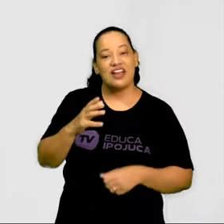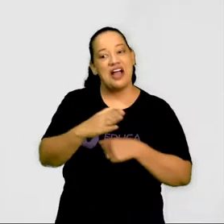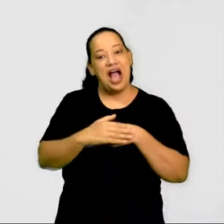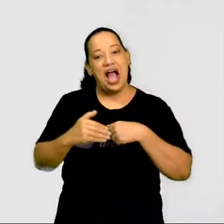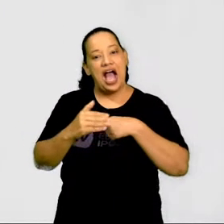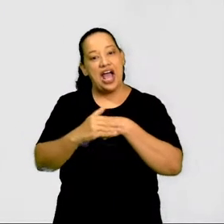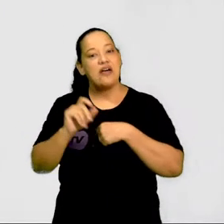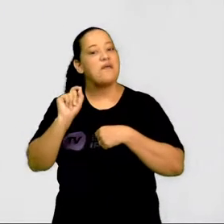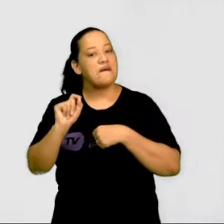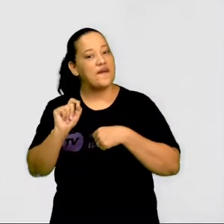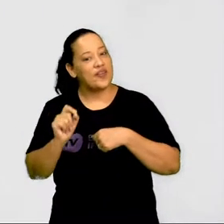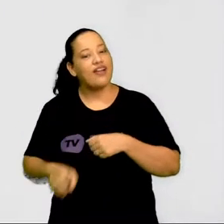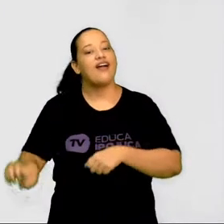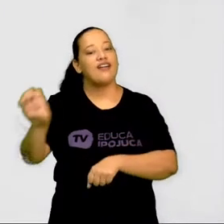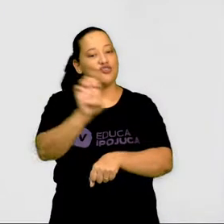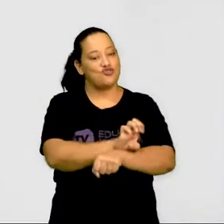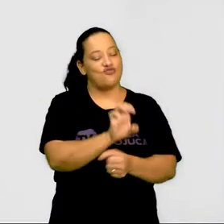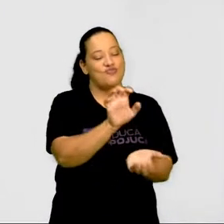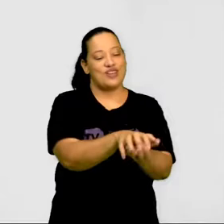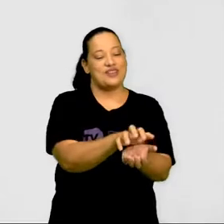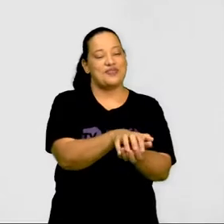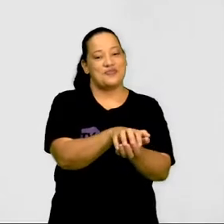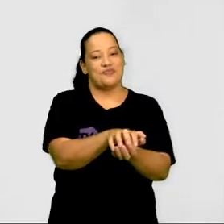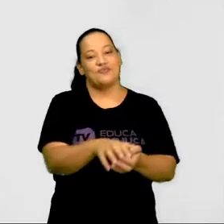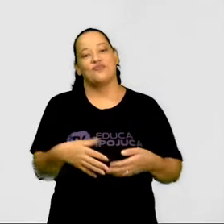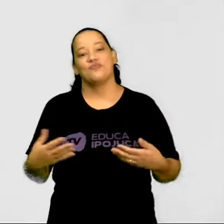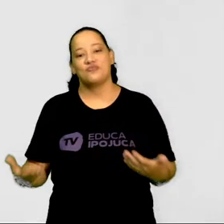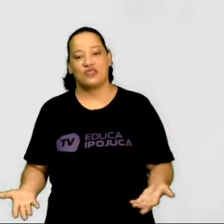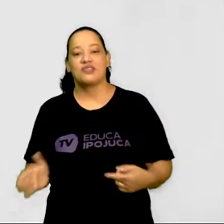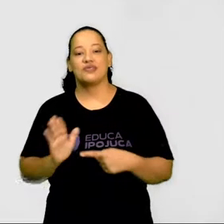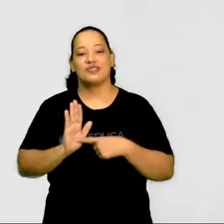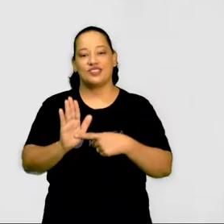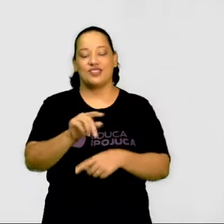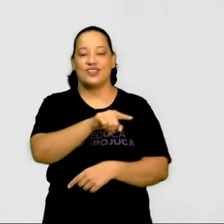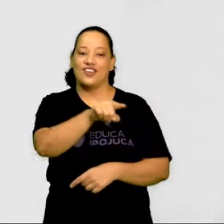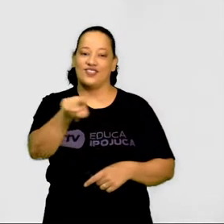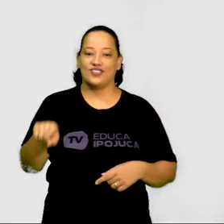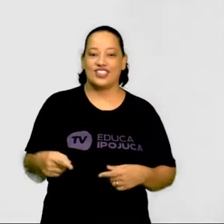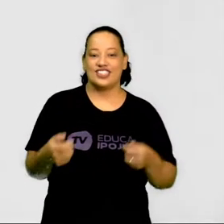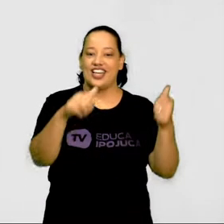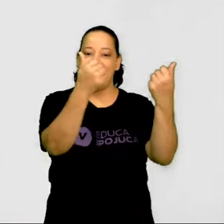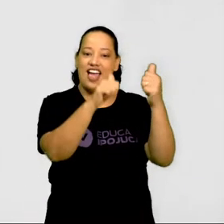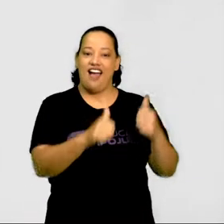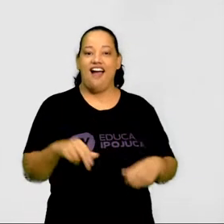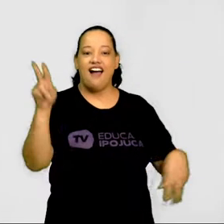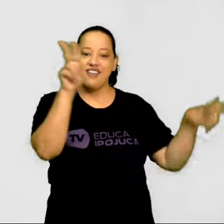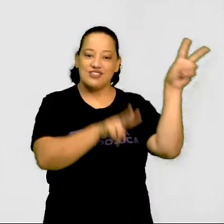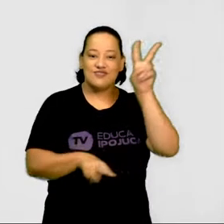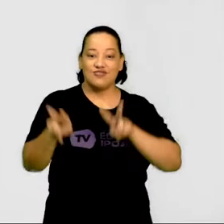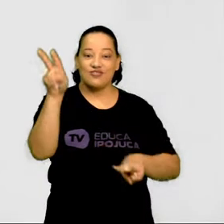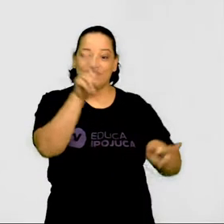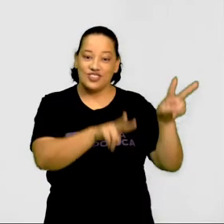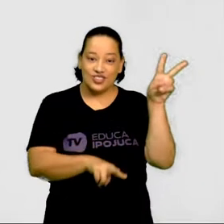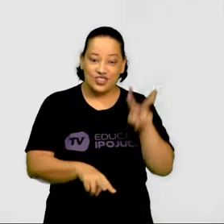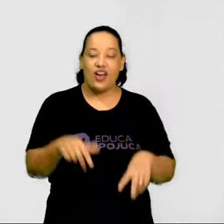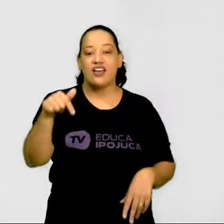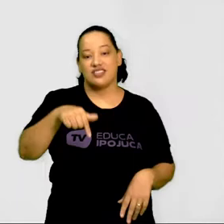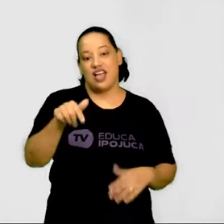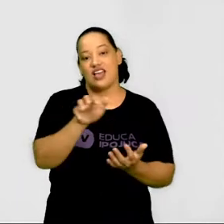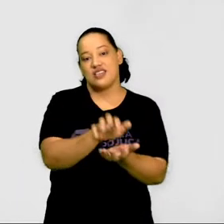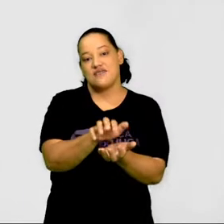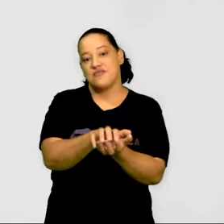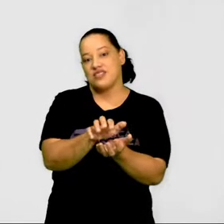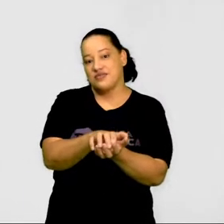nosso estado de Pernambuco. E aí, eu trago para vocês algumas artes visuais aqui presentes, no nosso estado de